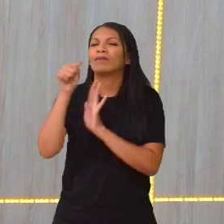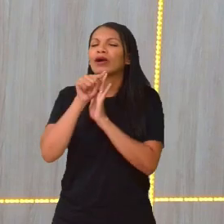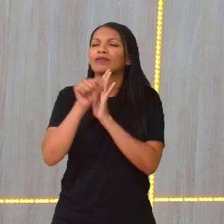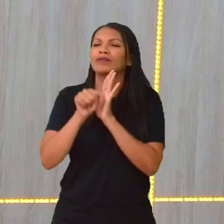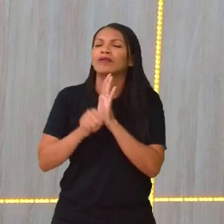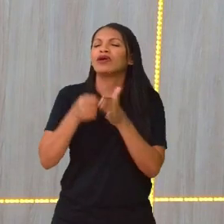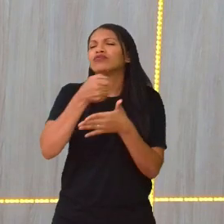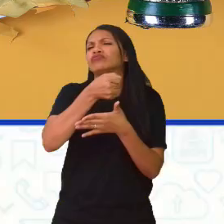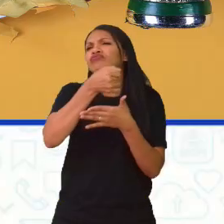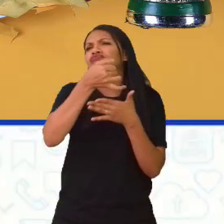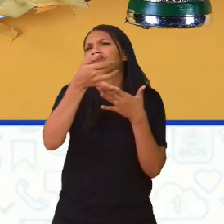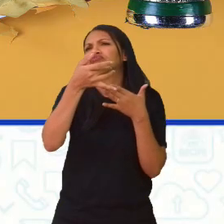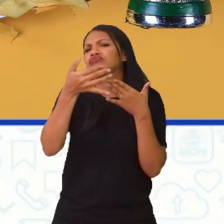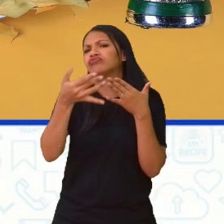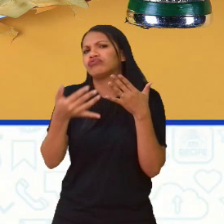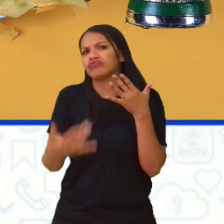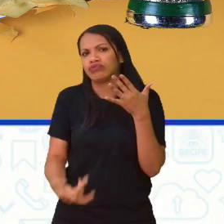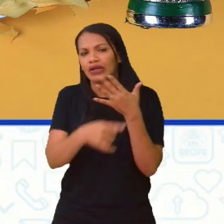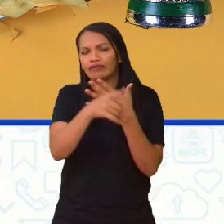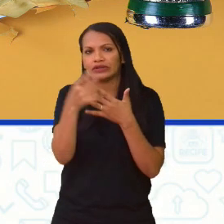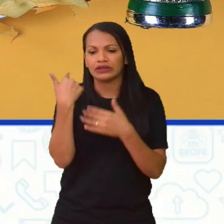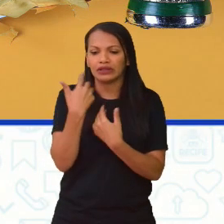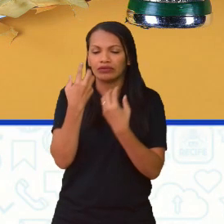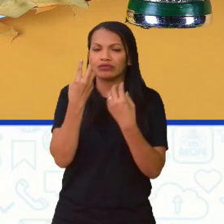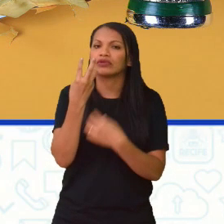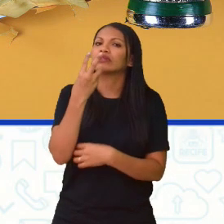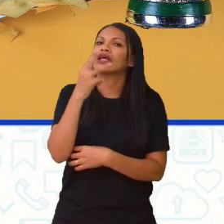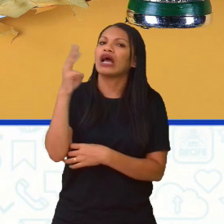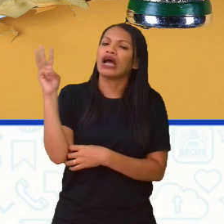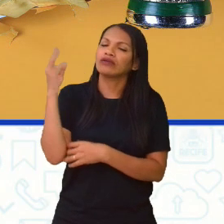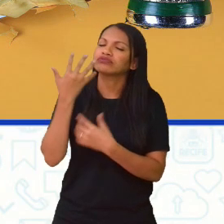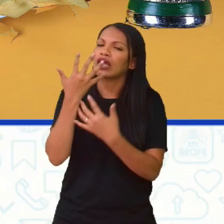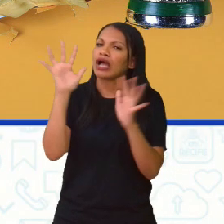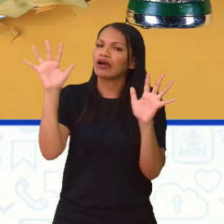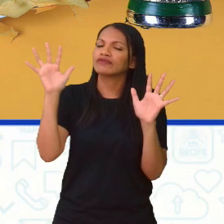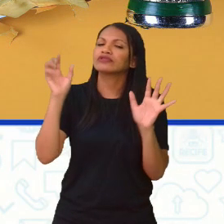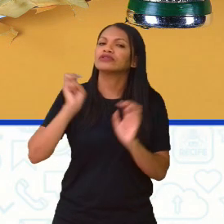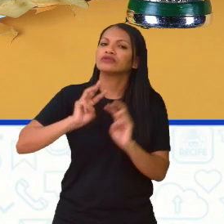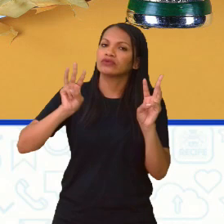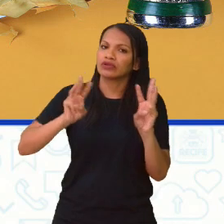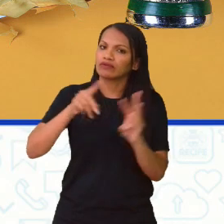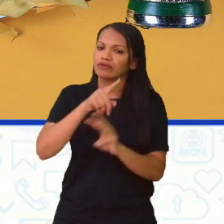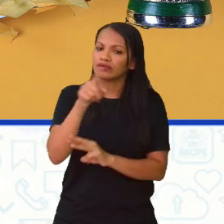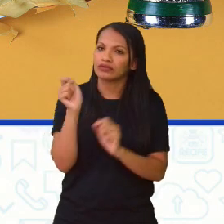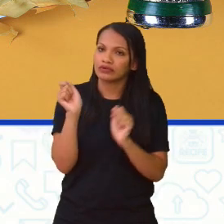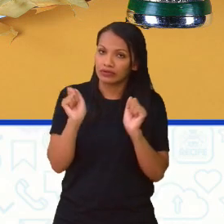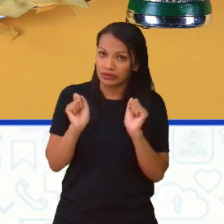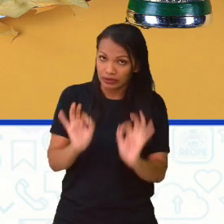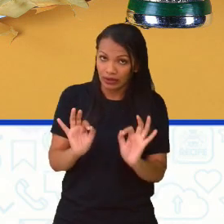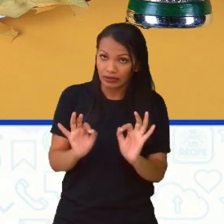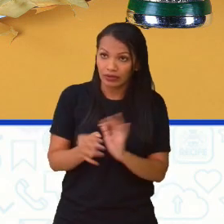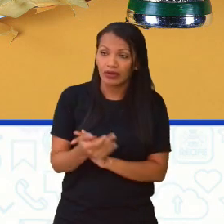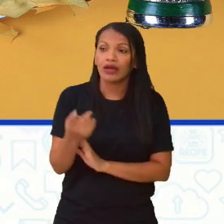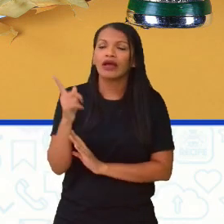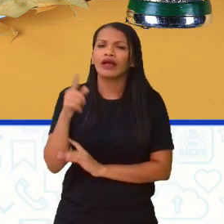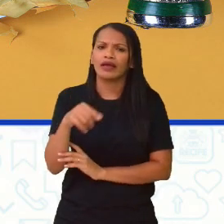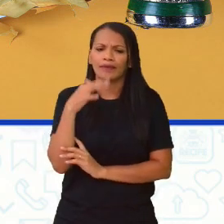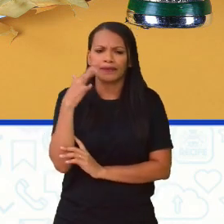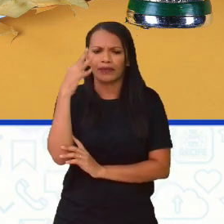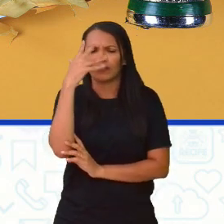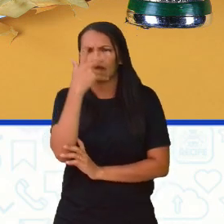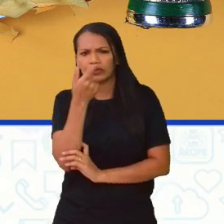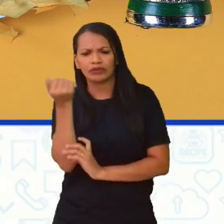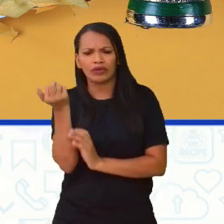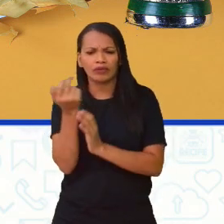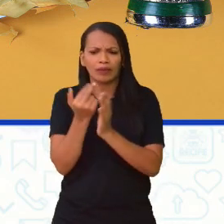disponível lá na Árvore do Livro, caso você queira acompanhar, né? E saber mais sobre a Copa, certo? E é bem bonitinho, todo